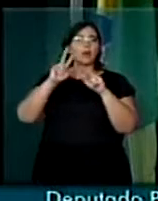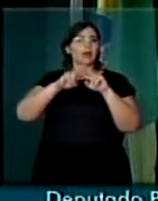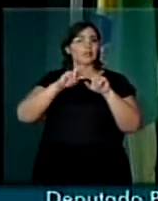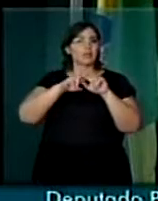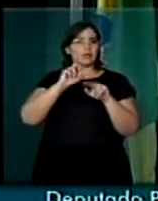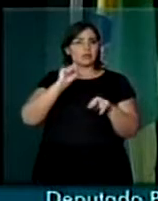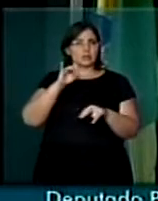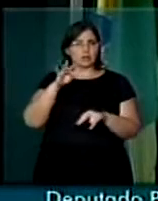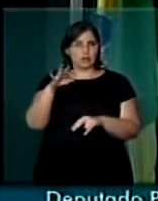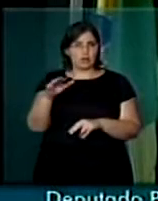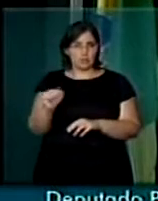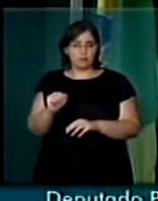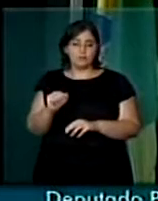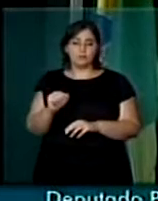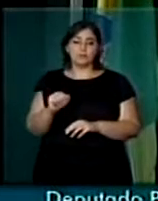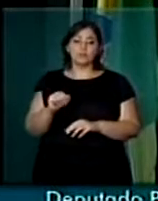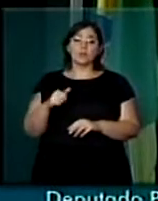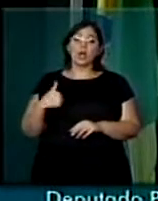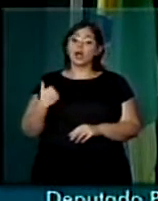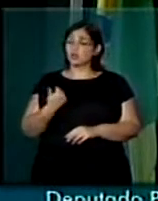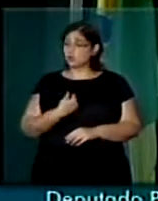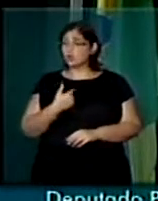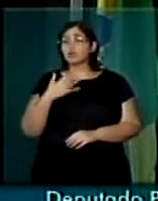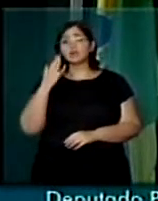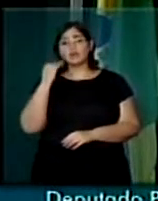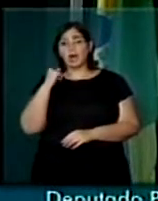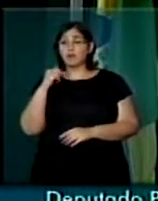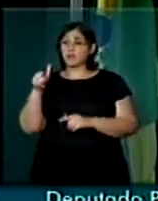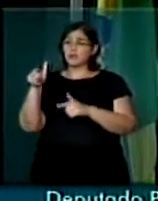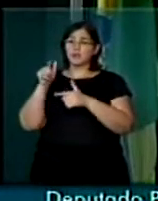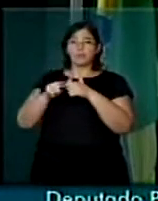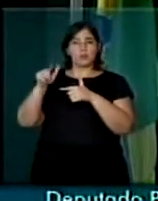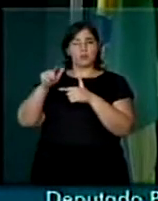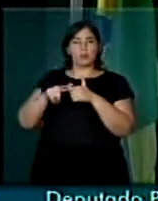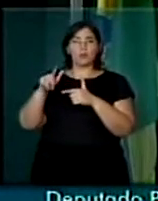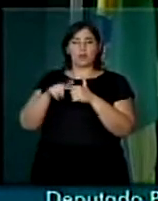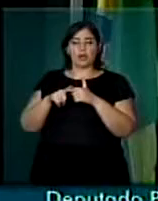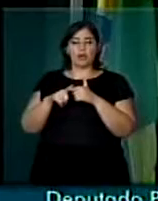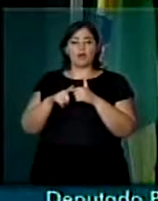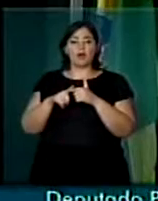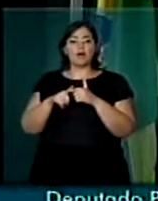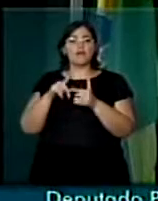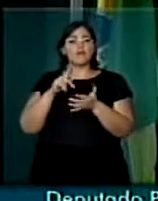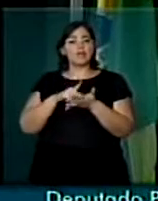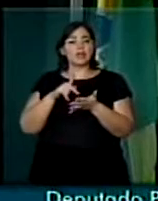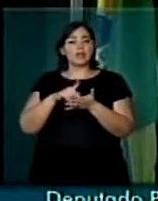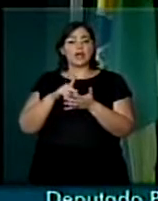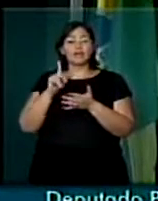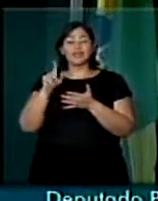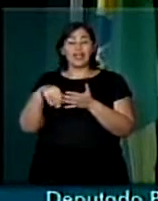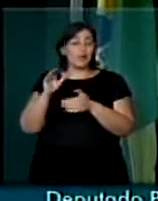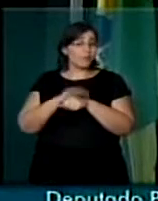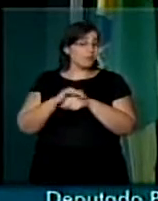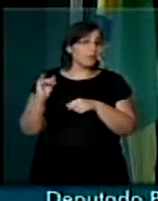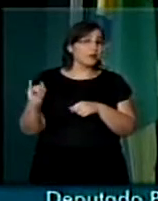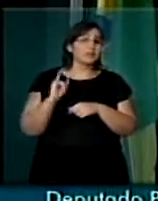Nós estamos convencidos, senhor presidente, de que esta questão, ela é chave.